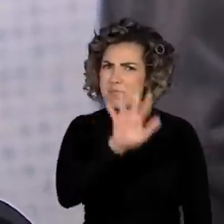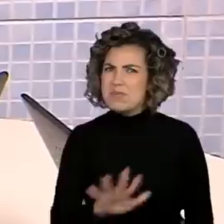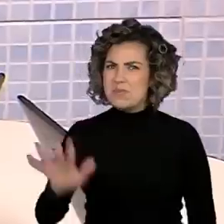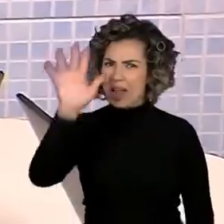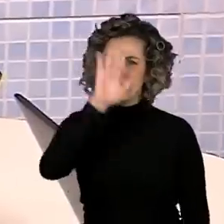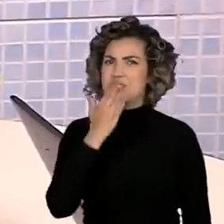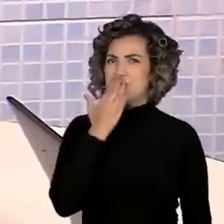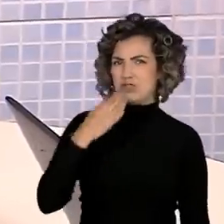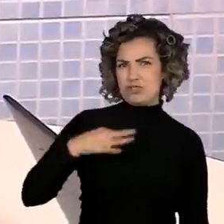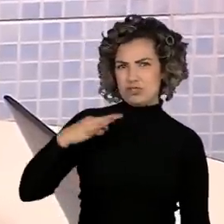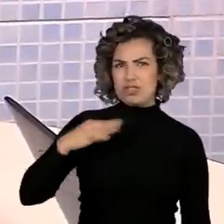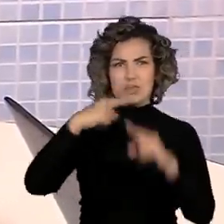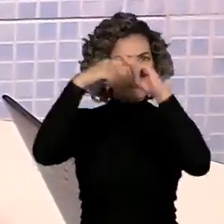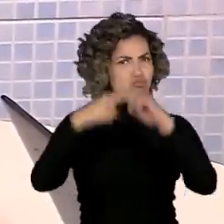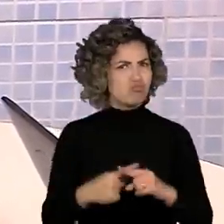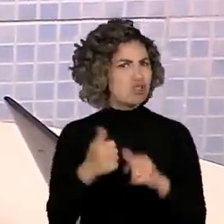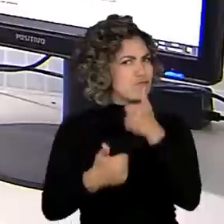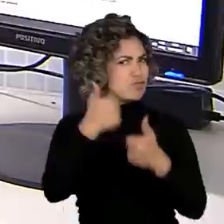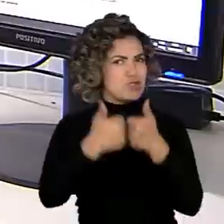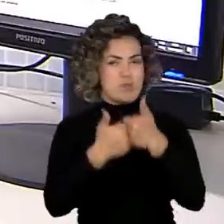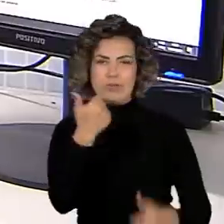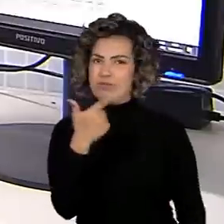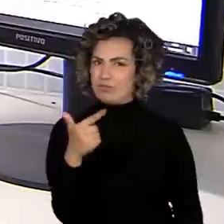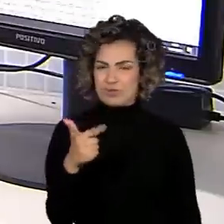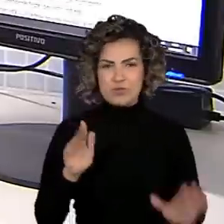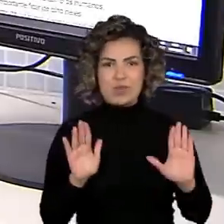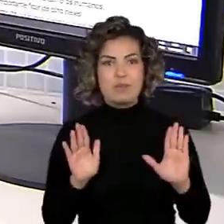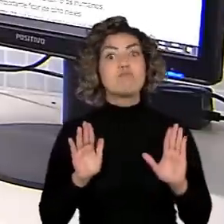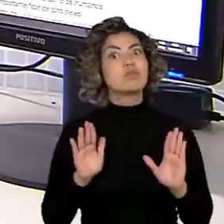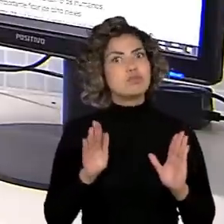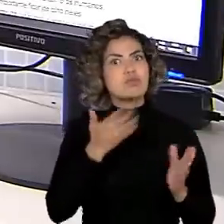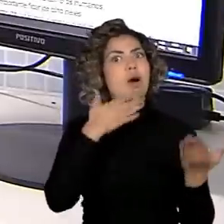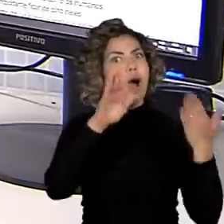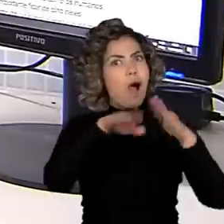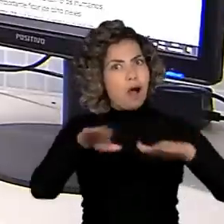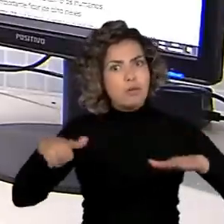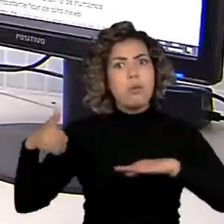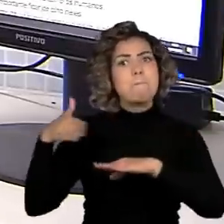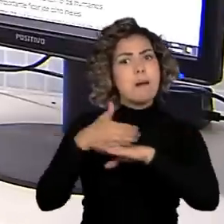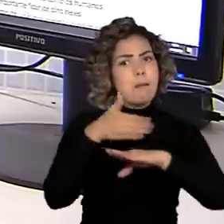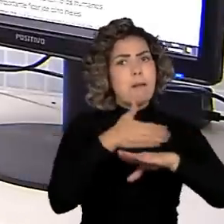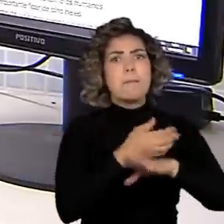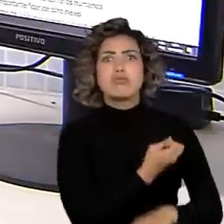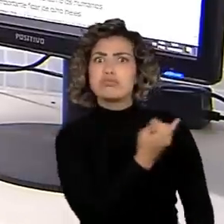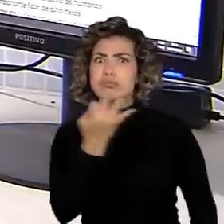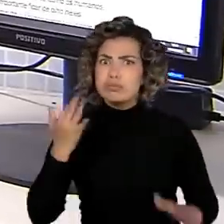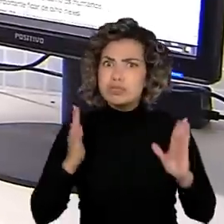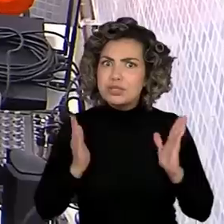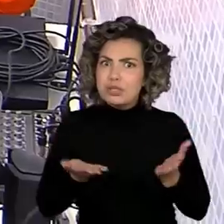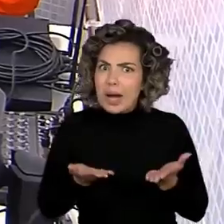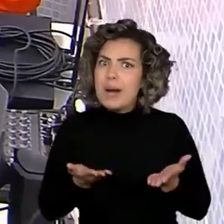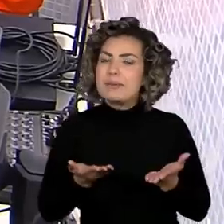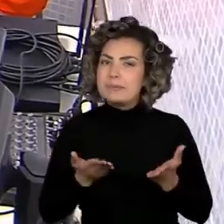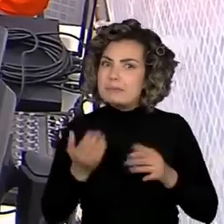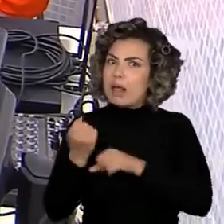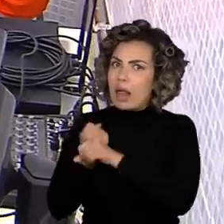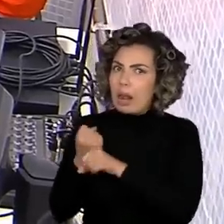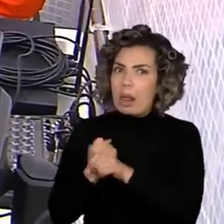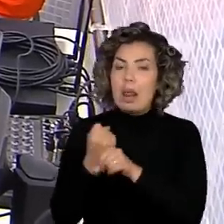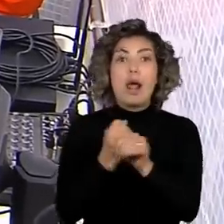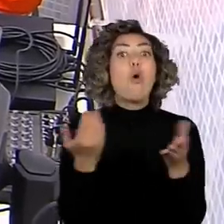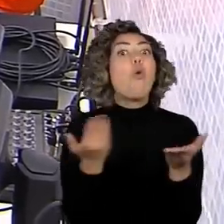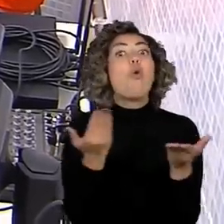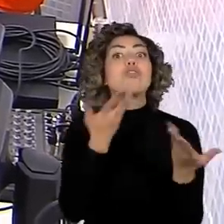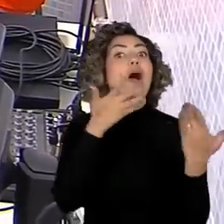futebol. Mais de 60 alunos já participaram da atividade ao longo dos anos. E hoje, uma equipe de